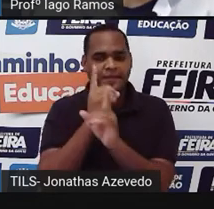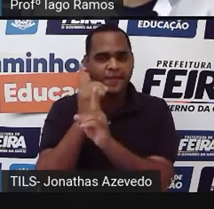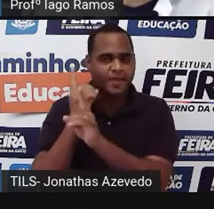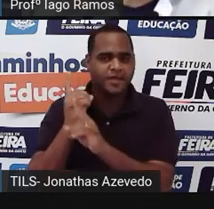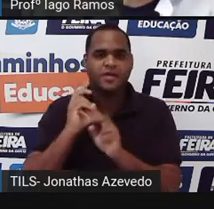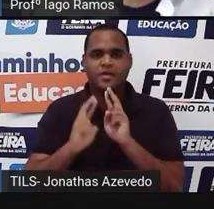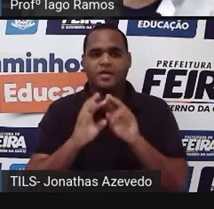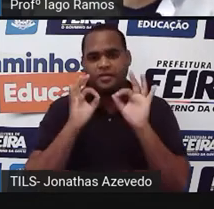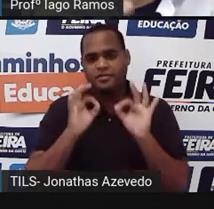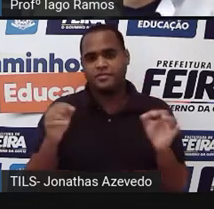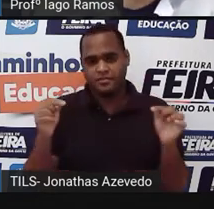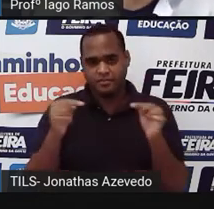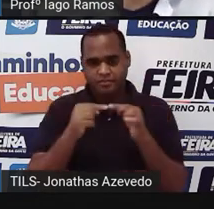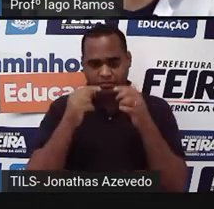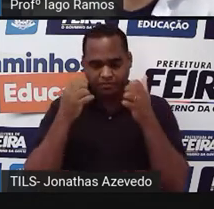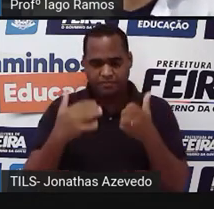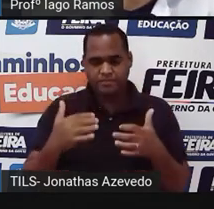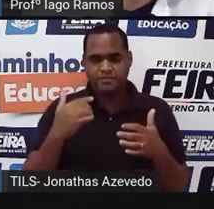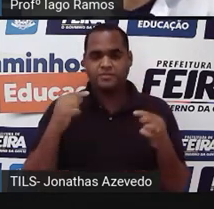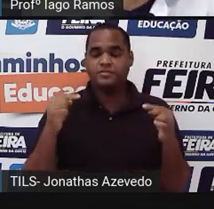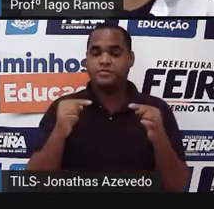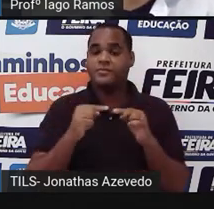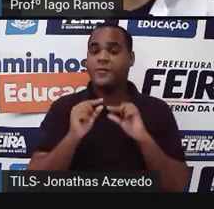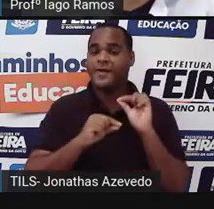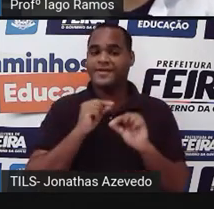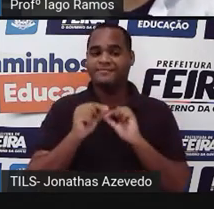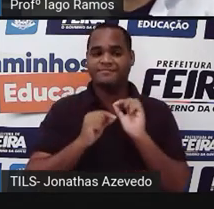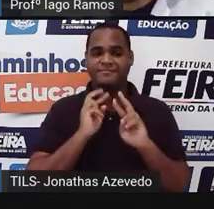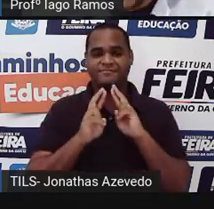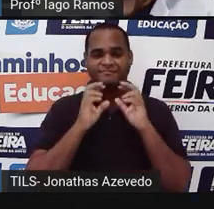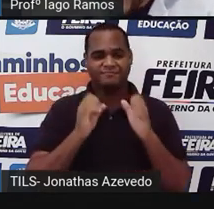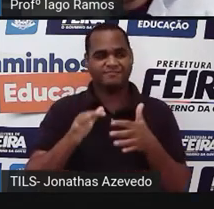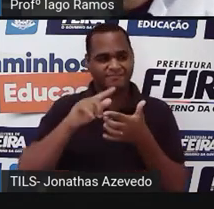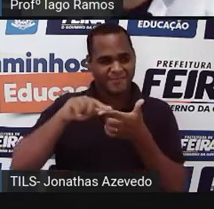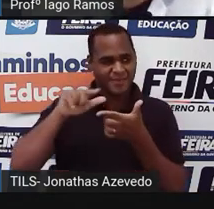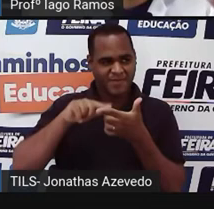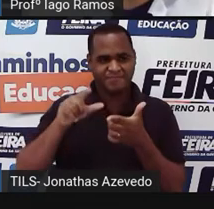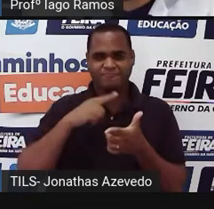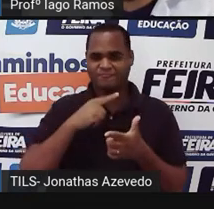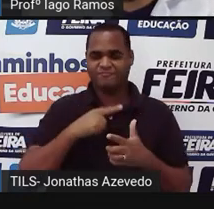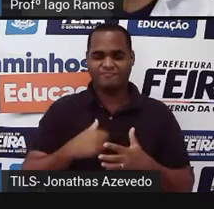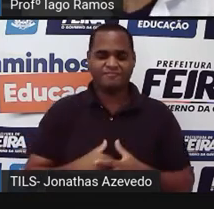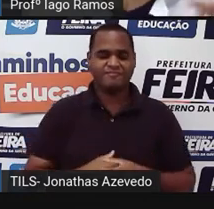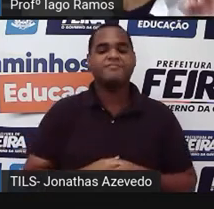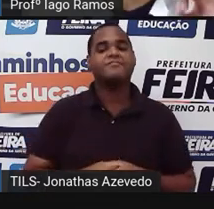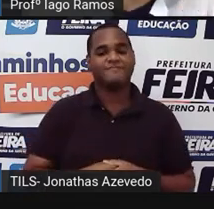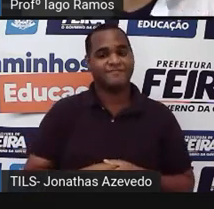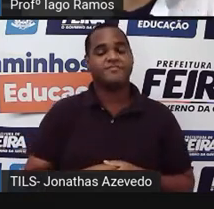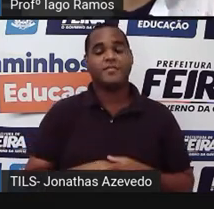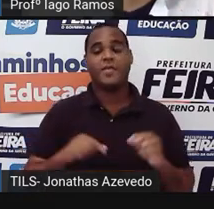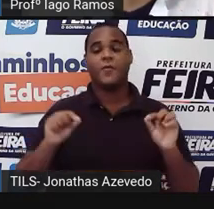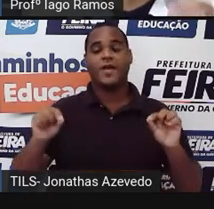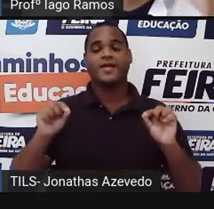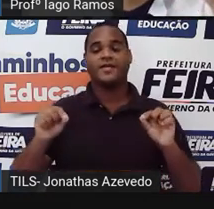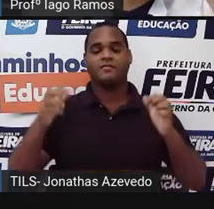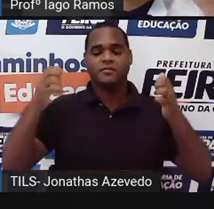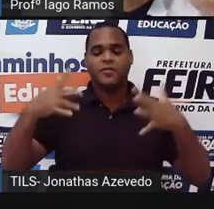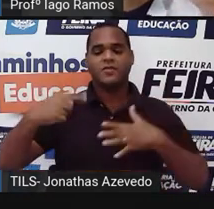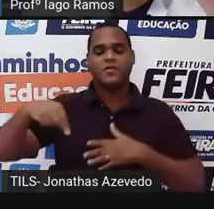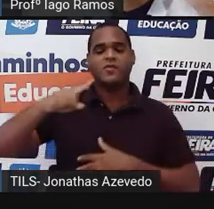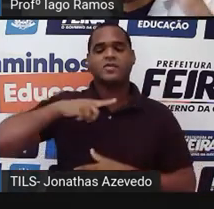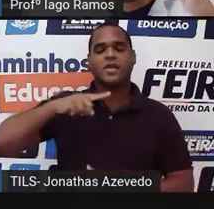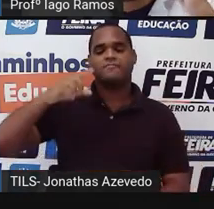resultado que vai responder esse probleminha aí tá? só que a gente vai fazer isso